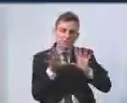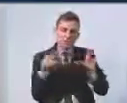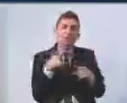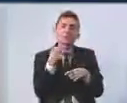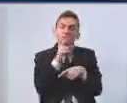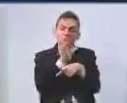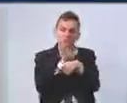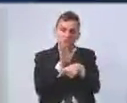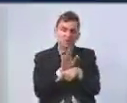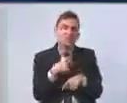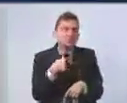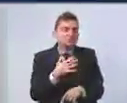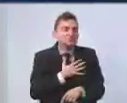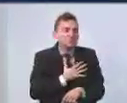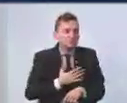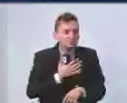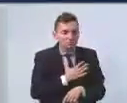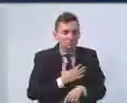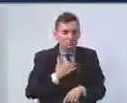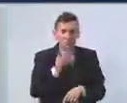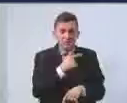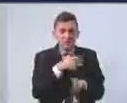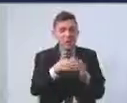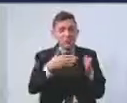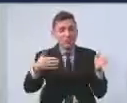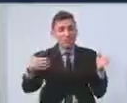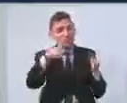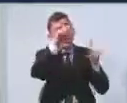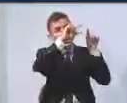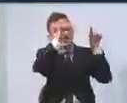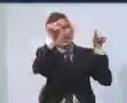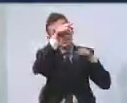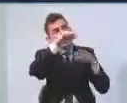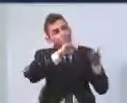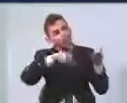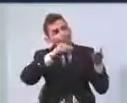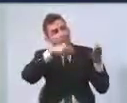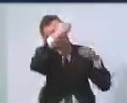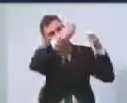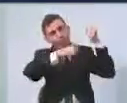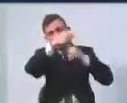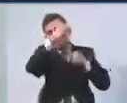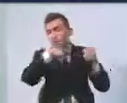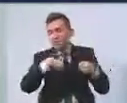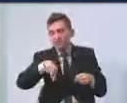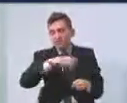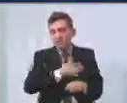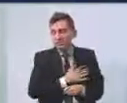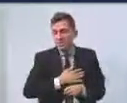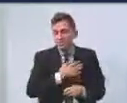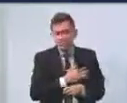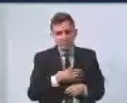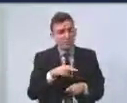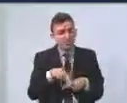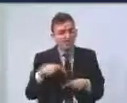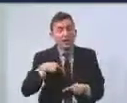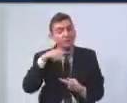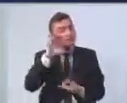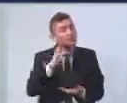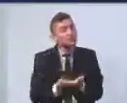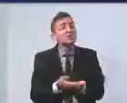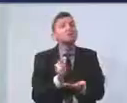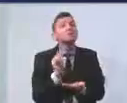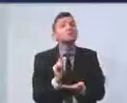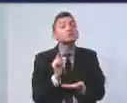ajudar, porque para nós é um prazer ampliar o número de entidades inscritas, que nós defendemos a tese de que